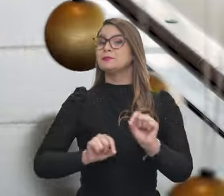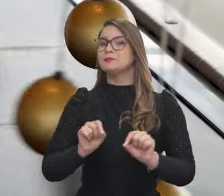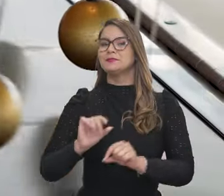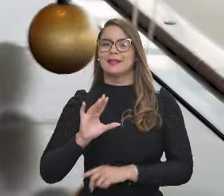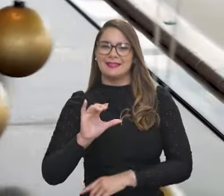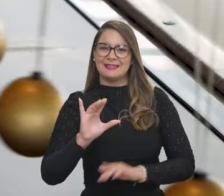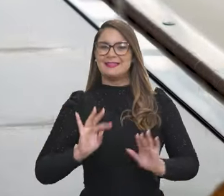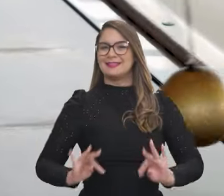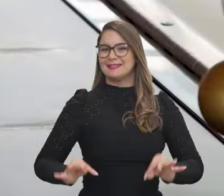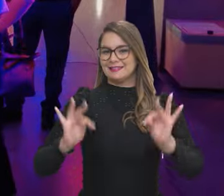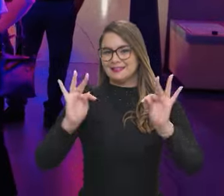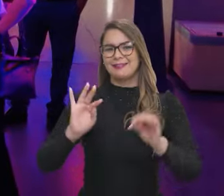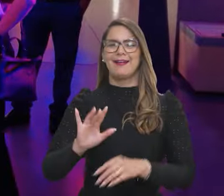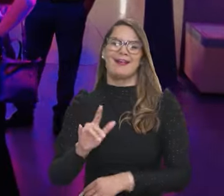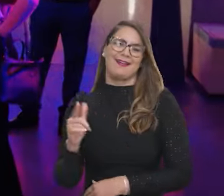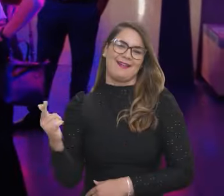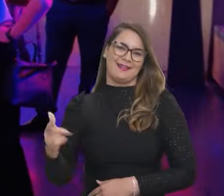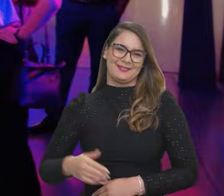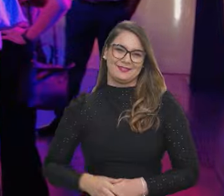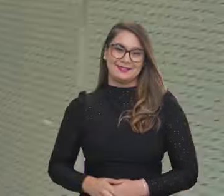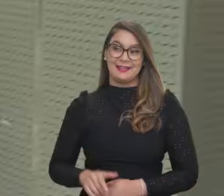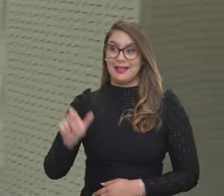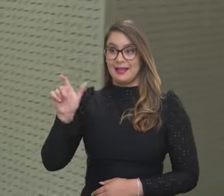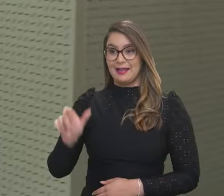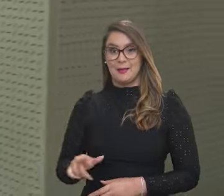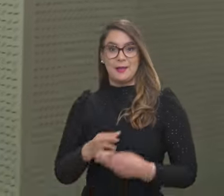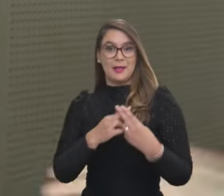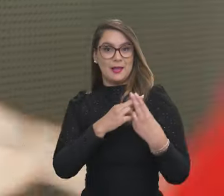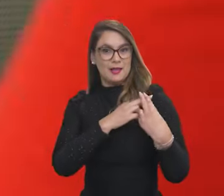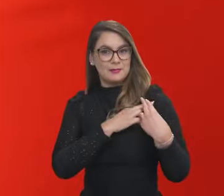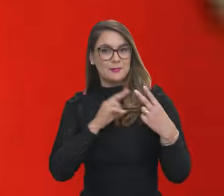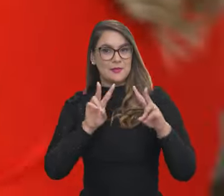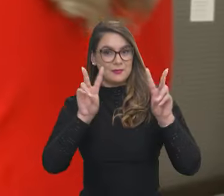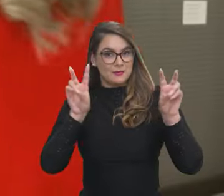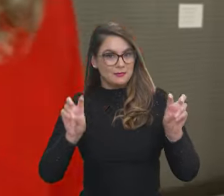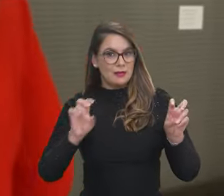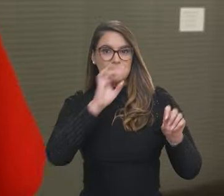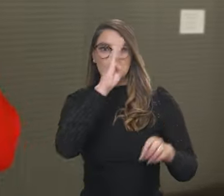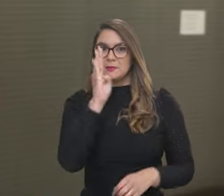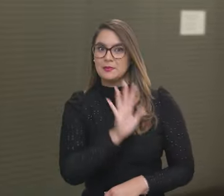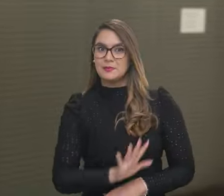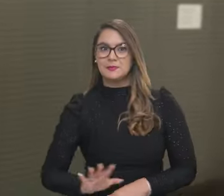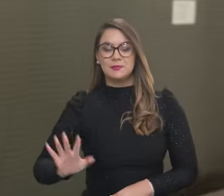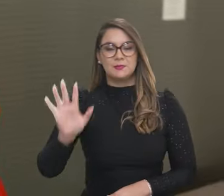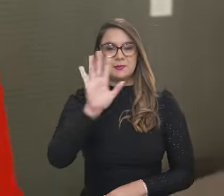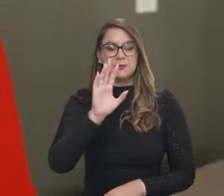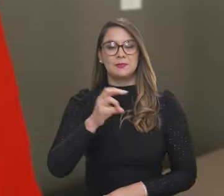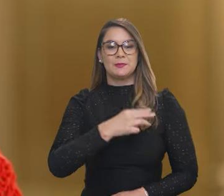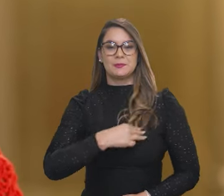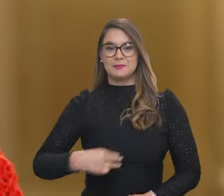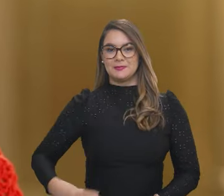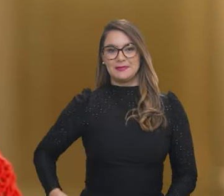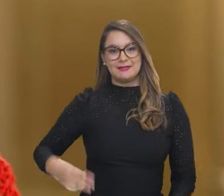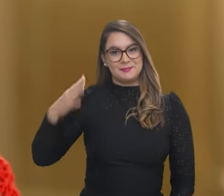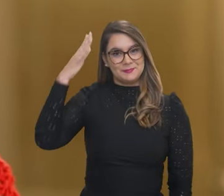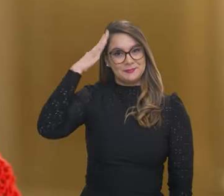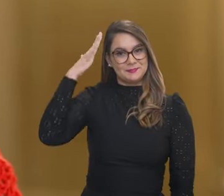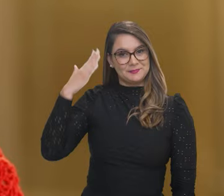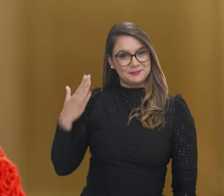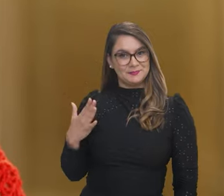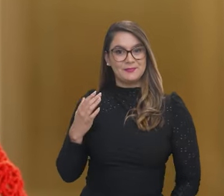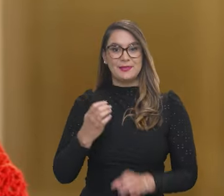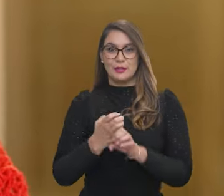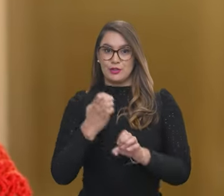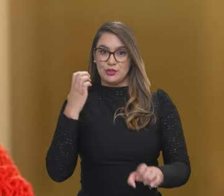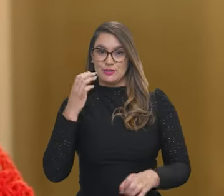falar de ciência e tecnologia, claro. A responsável por desenvolver este assunto em todo o Brasil é a ministra Luciana